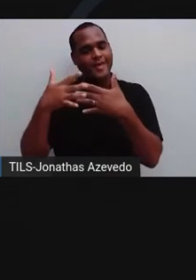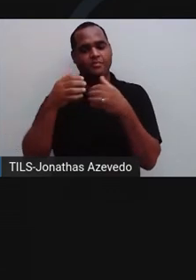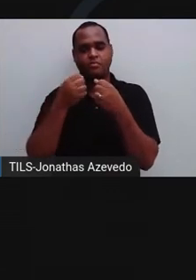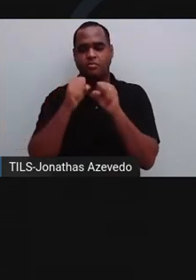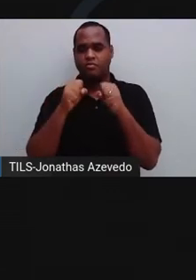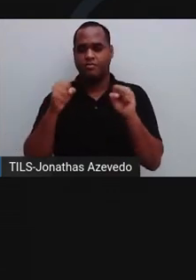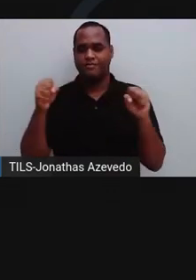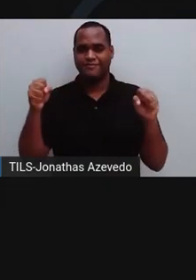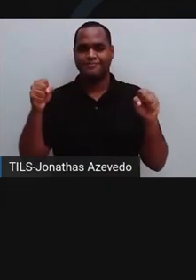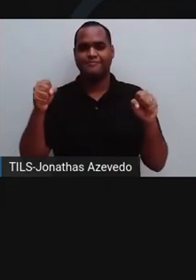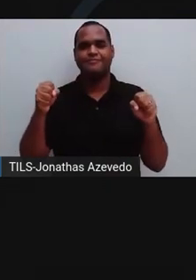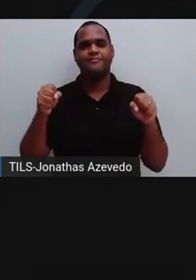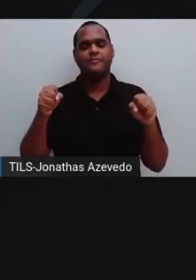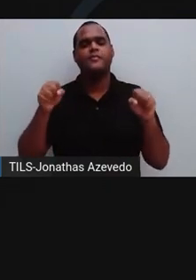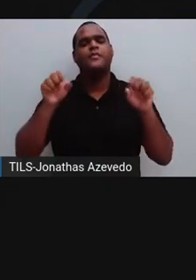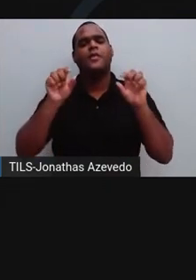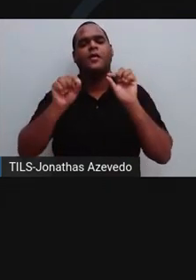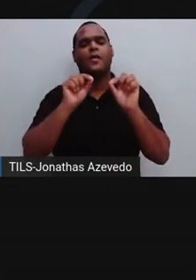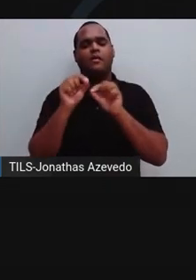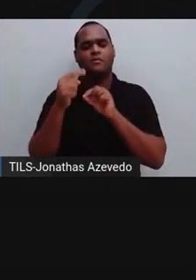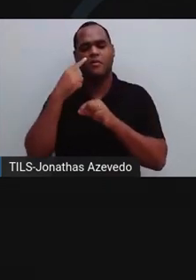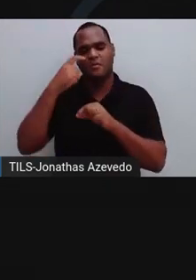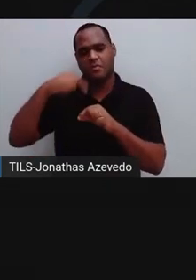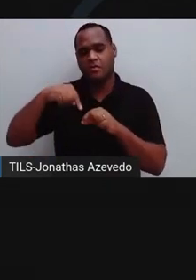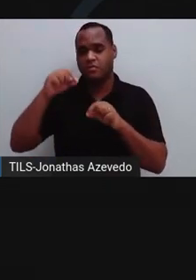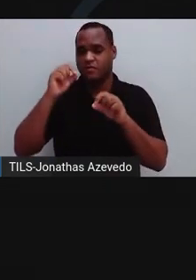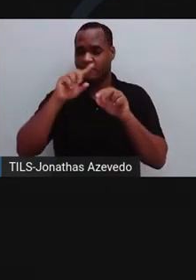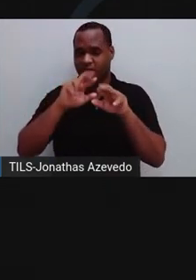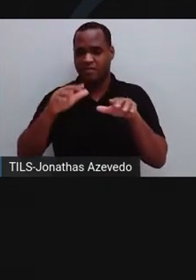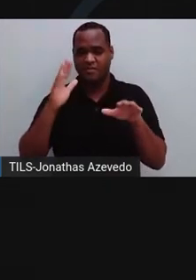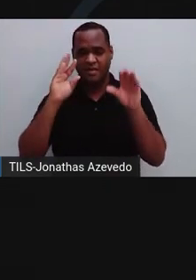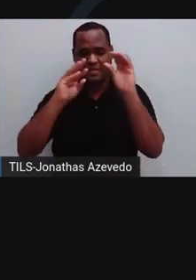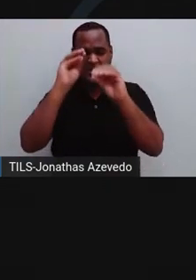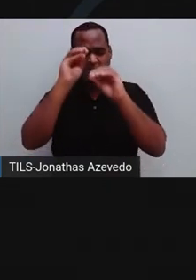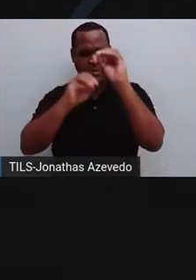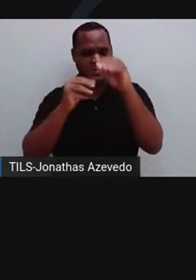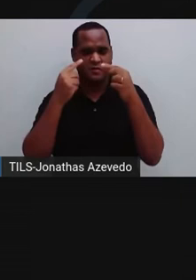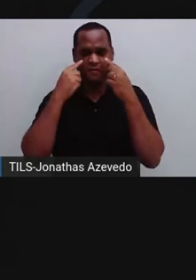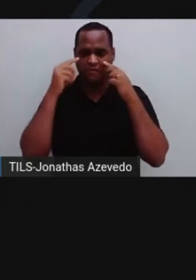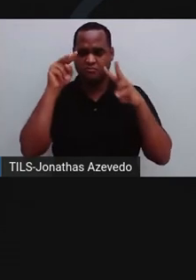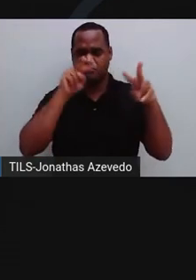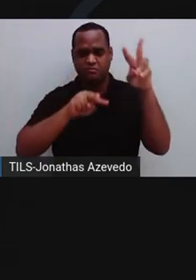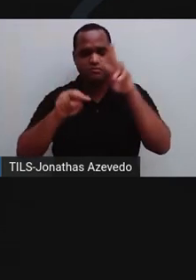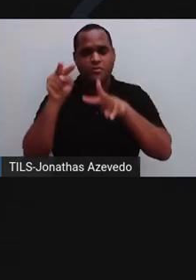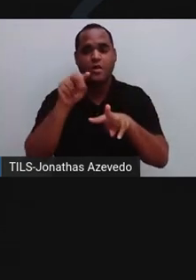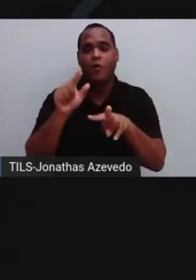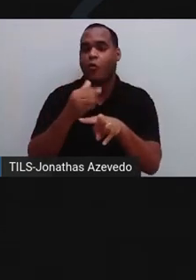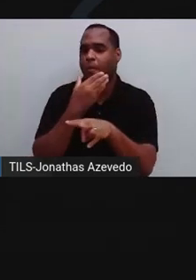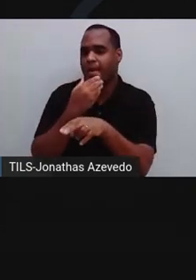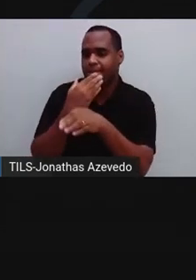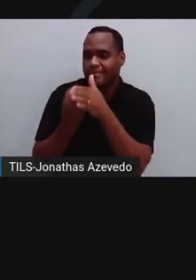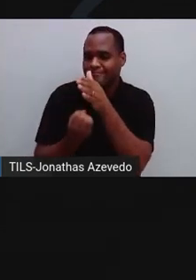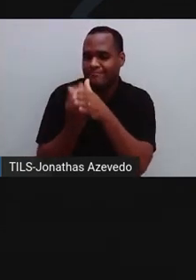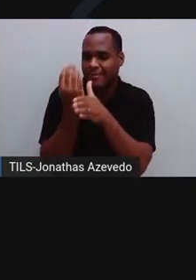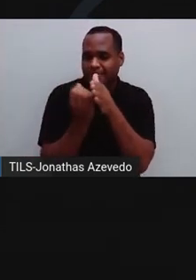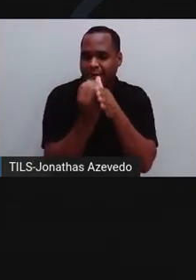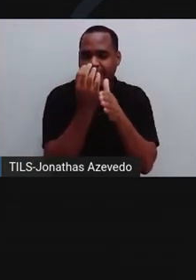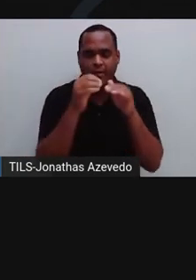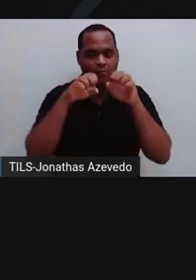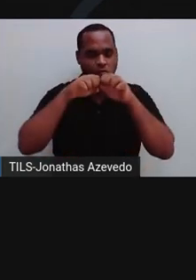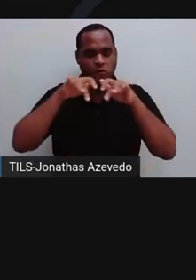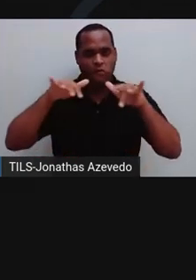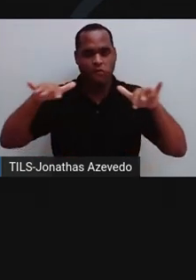Poluição visual é o excesso de elementos visuais criados pelo homem que são espalhados.